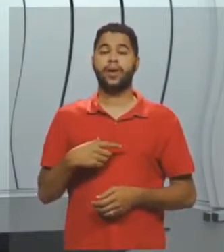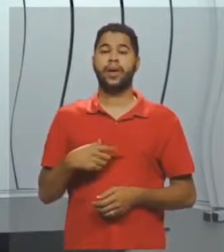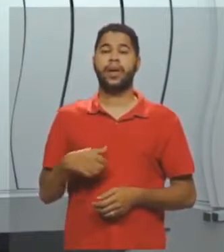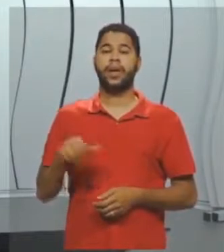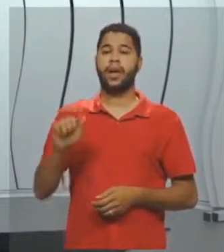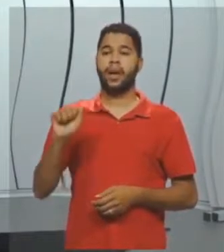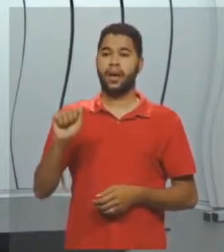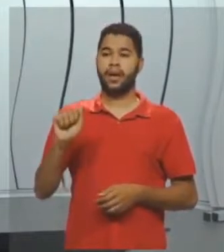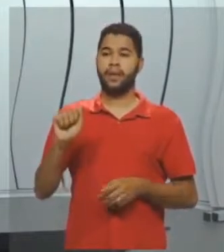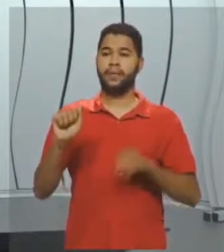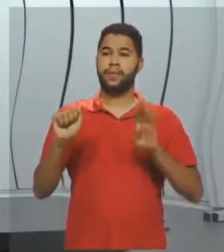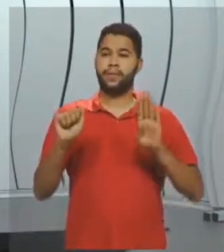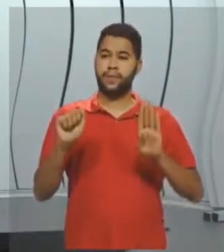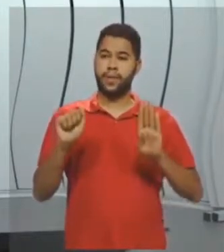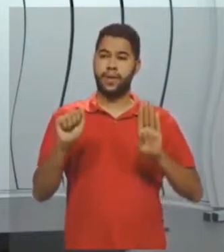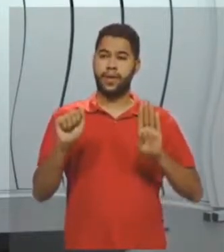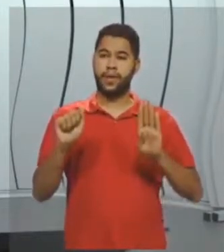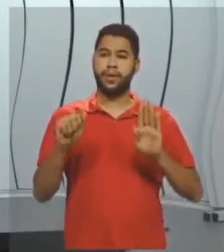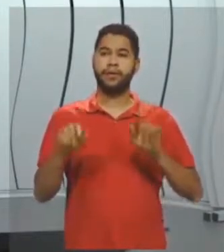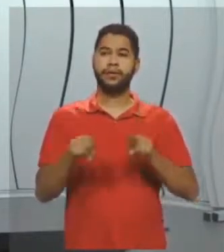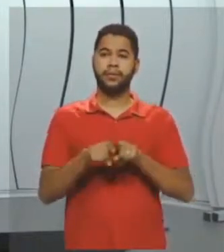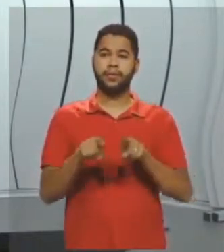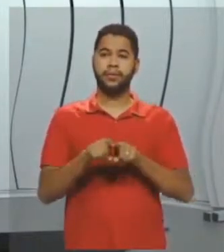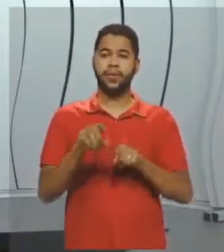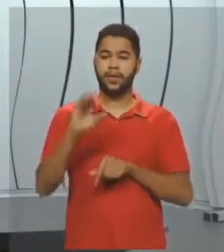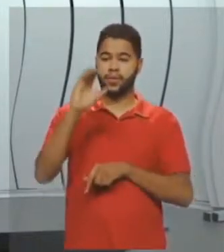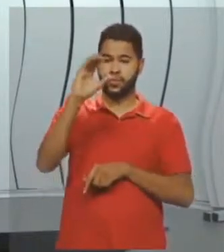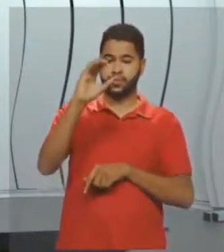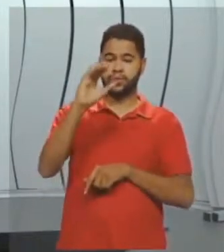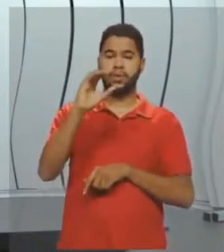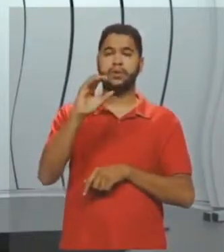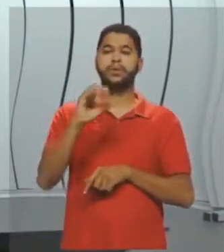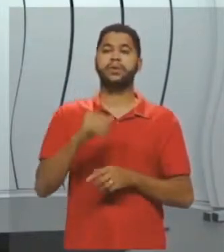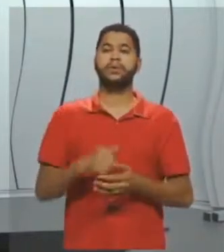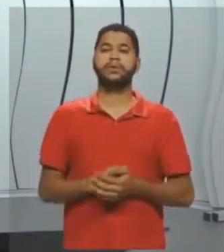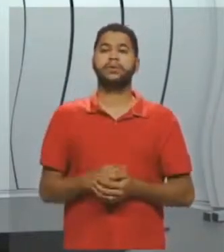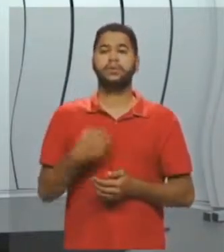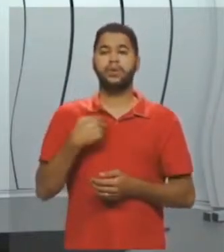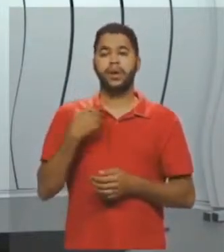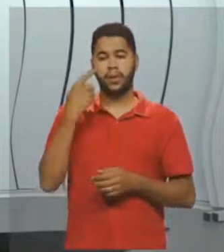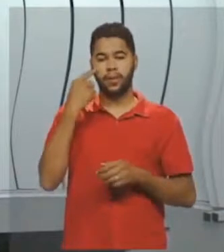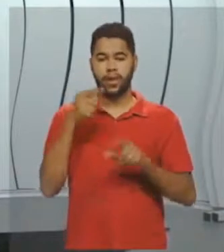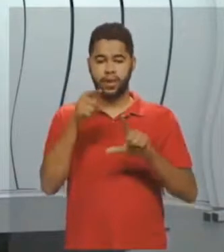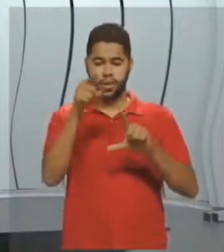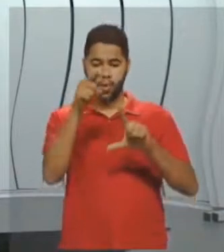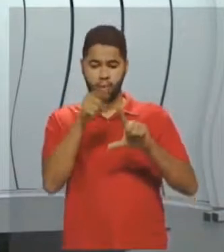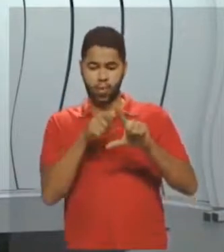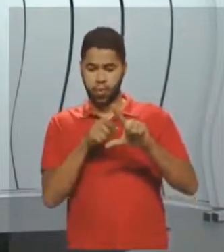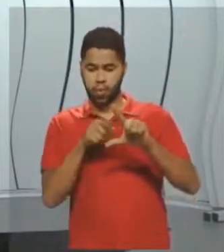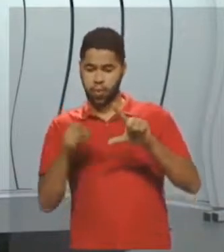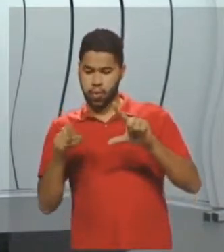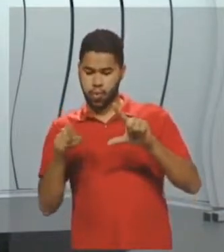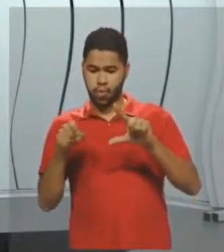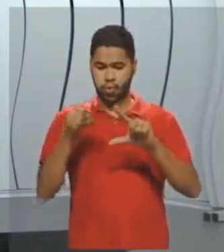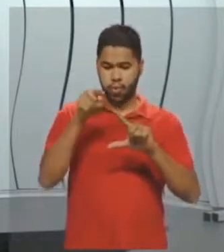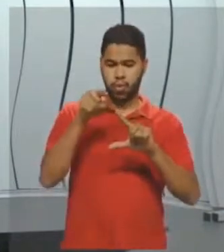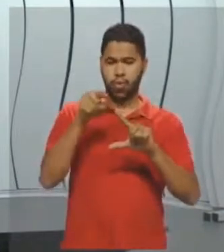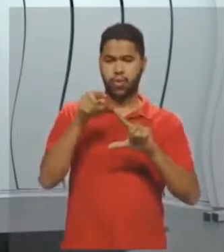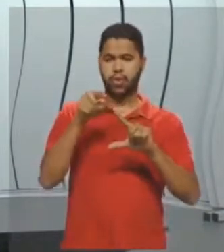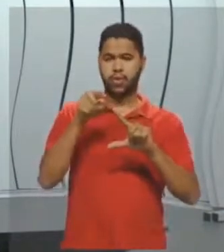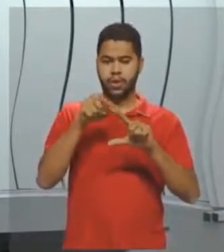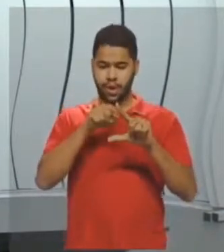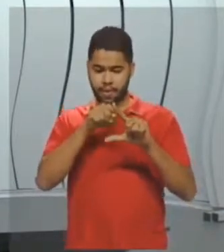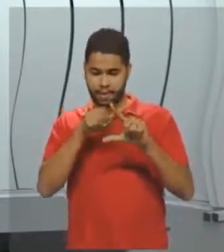né? De lado nós temos aqui esses segmentos de retas, esses dois ângulos